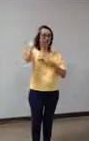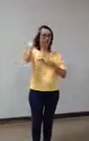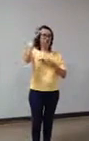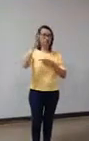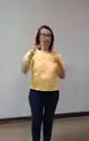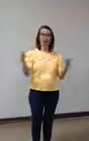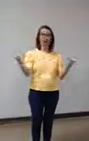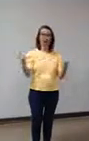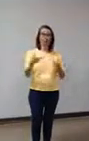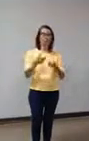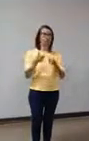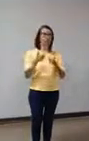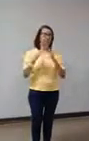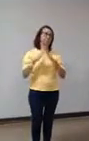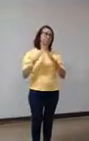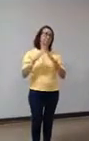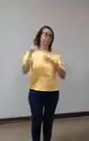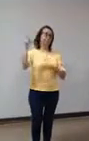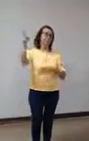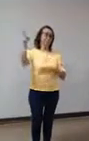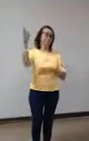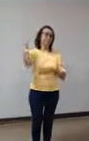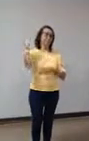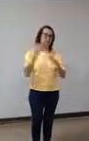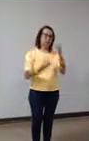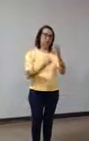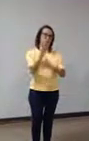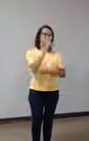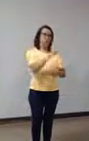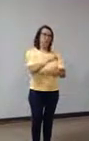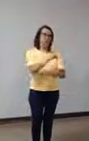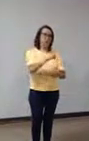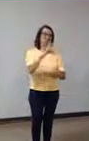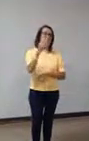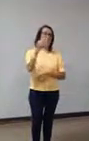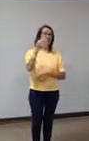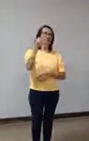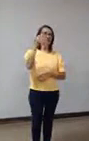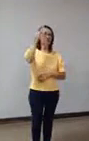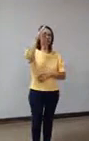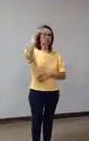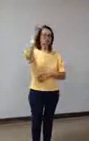que mora lá, e fundou uma universidade de filosofia em Kearns.